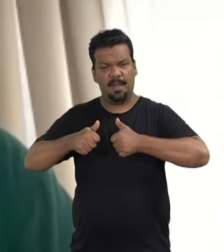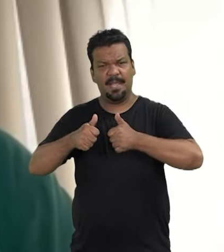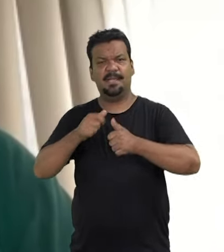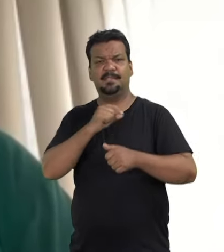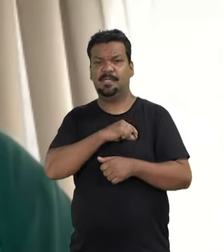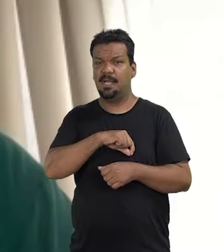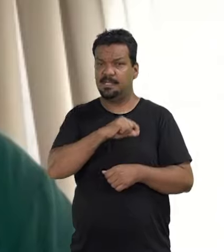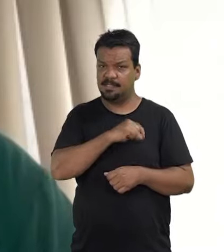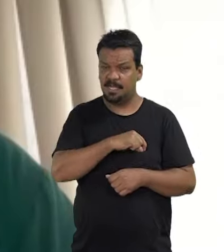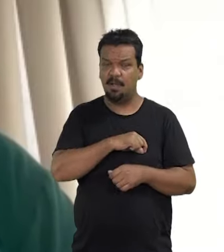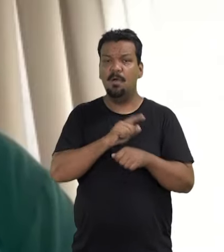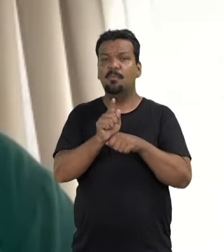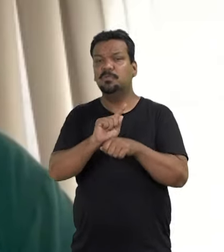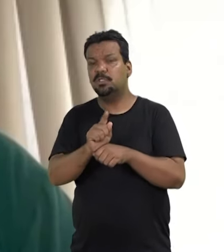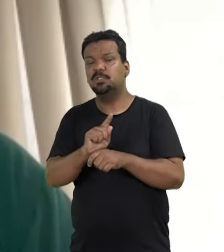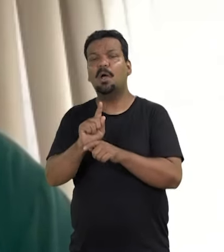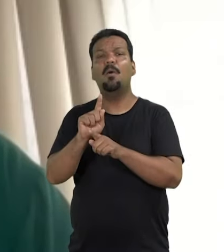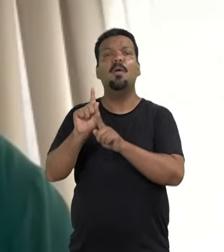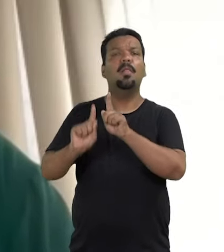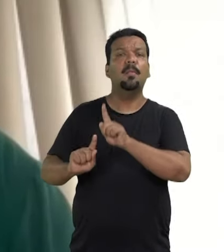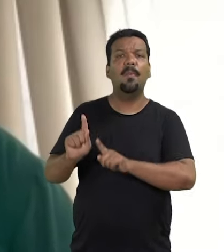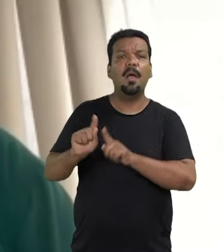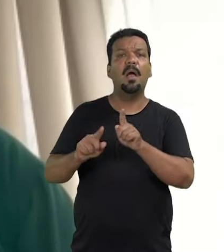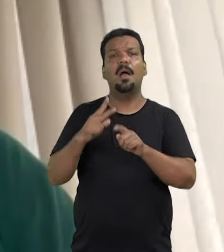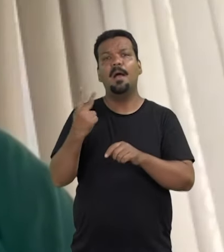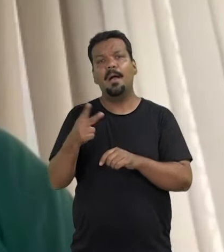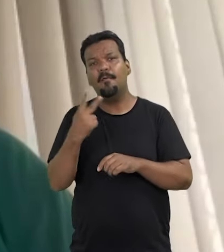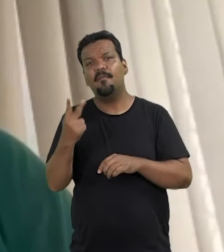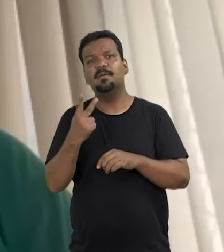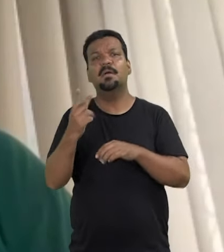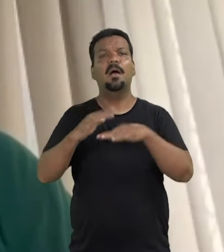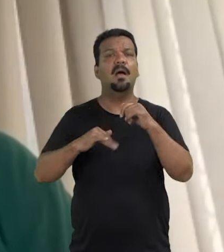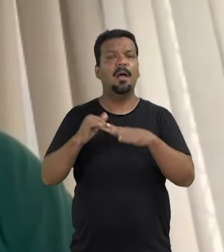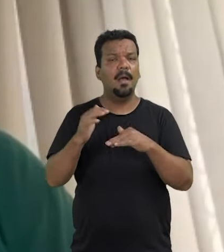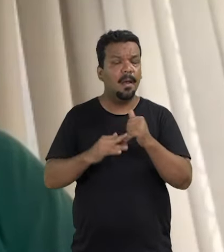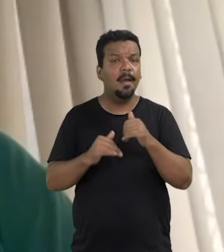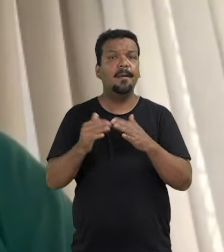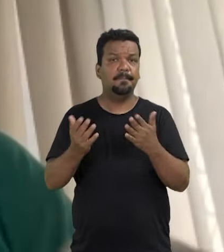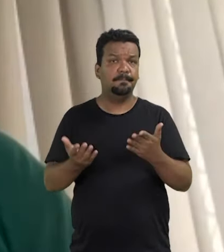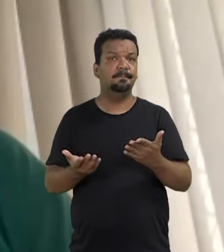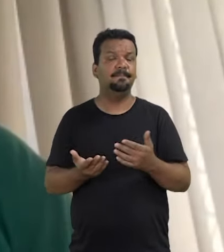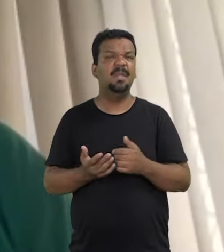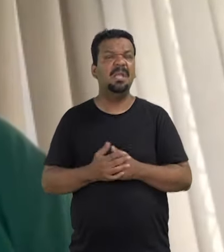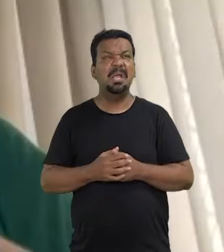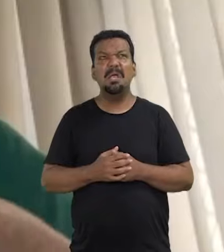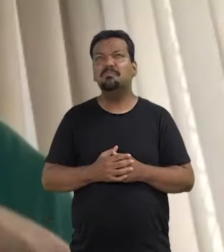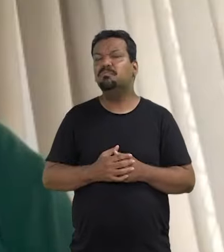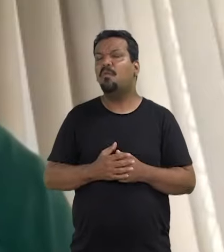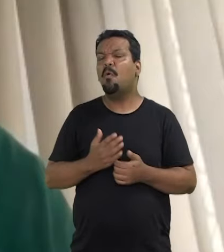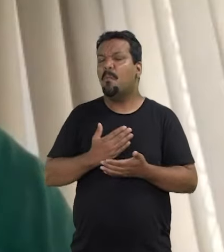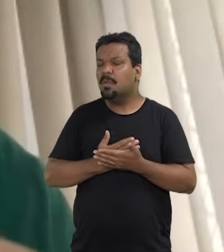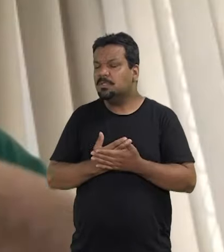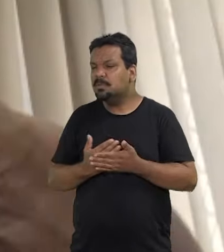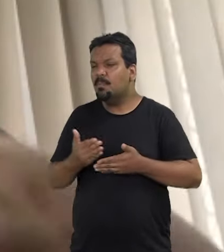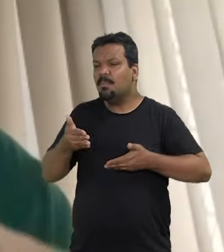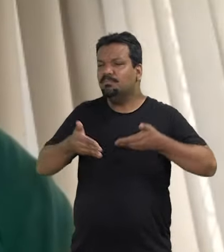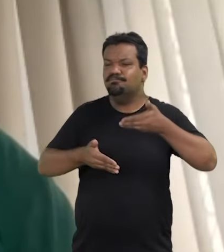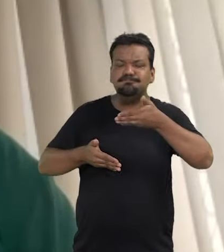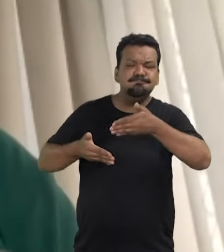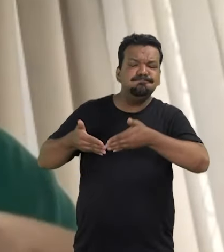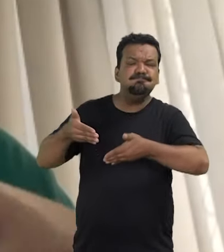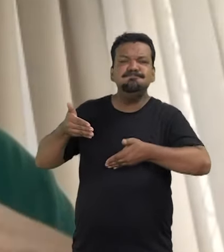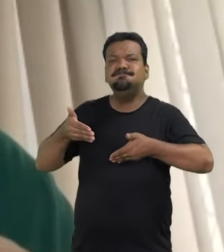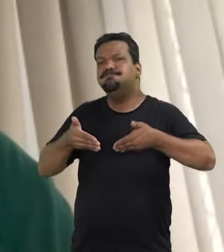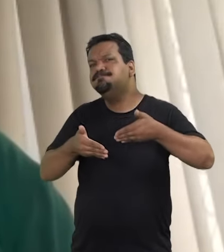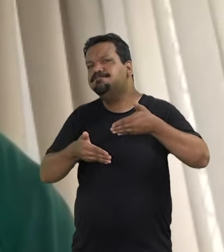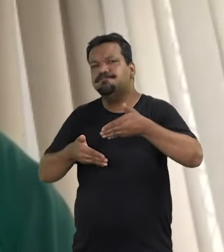melhorias salariais, por gestão democrática, por valorização profissional. E aí fui me apropriando,